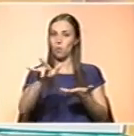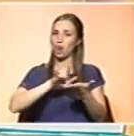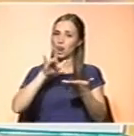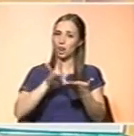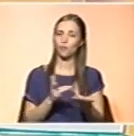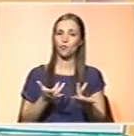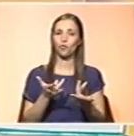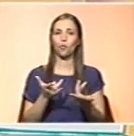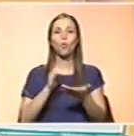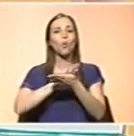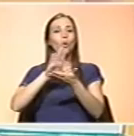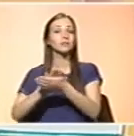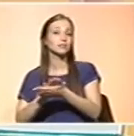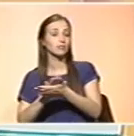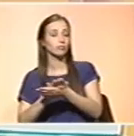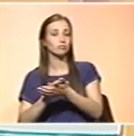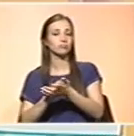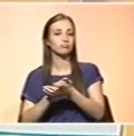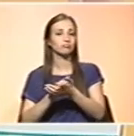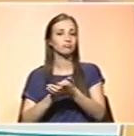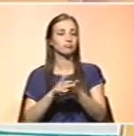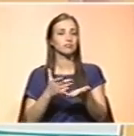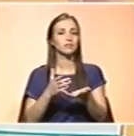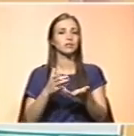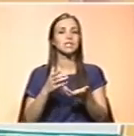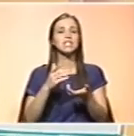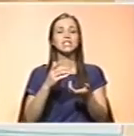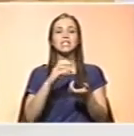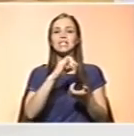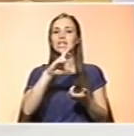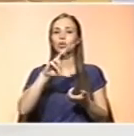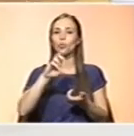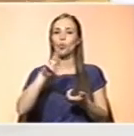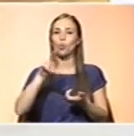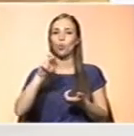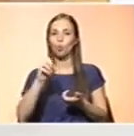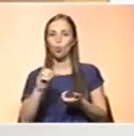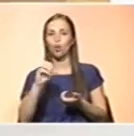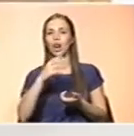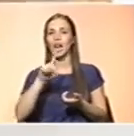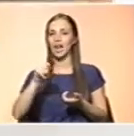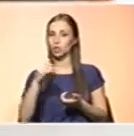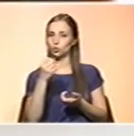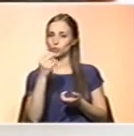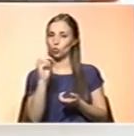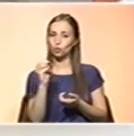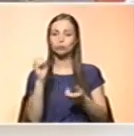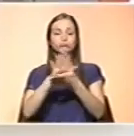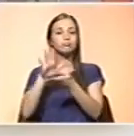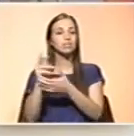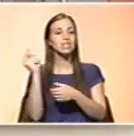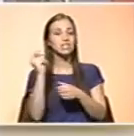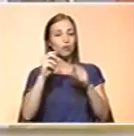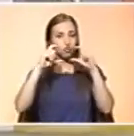leitura uma coleção neste caso que está a ser editada pela Círculo de Leitores vai no terceiro volume sobre dedicado ao trabalho à obra do